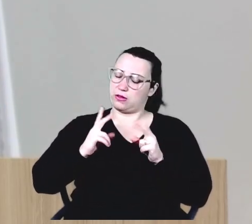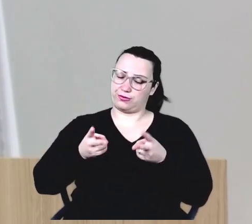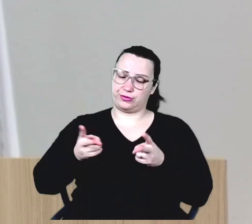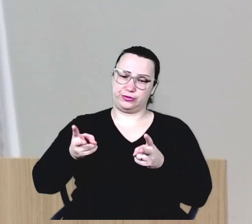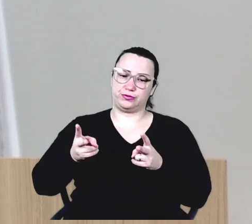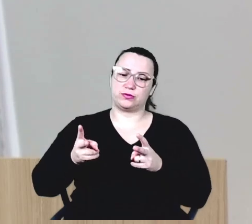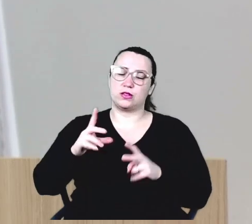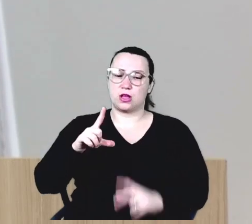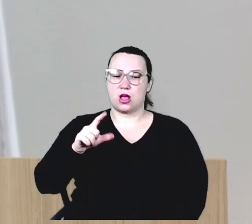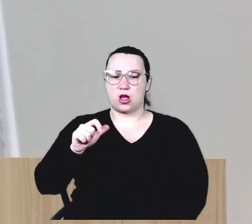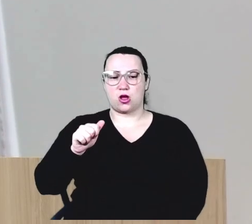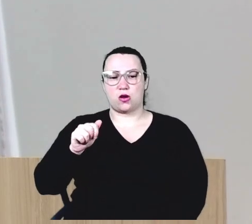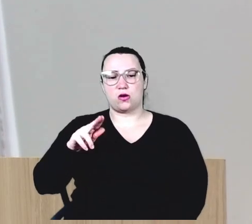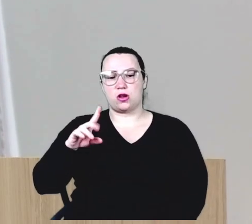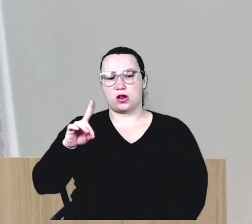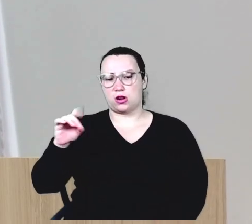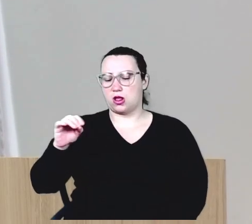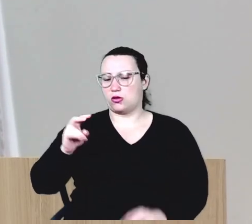laudo seria permanente.